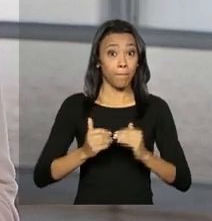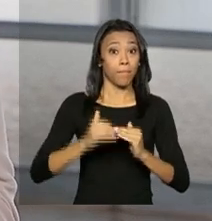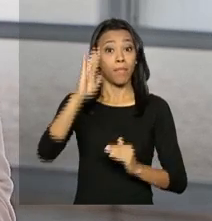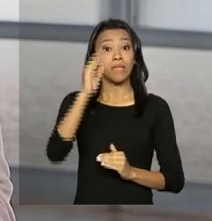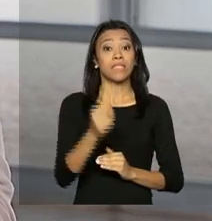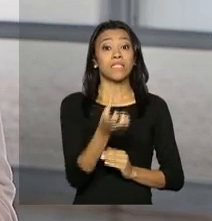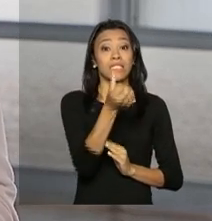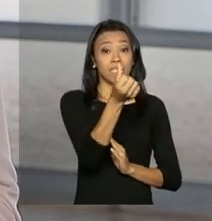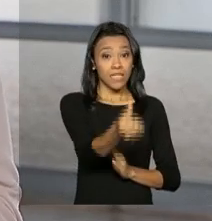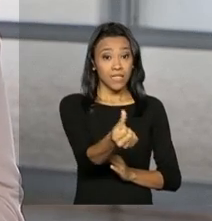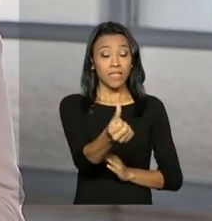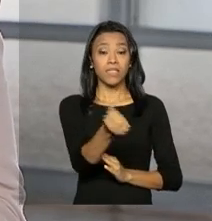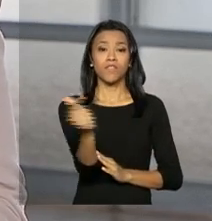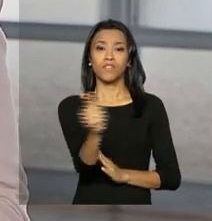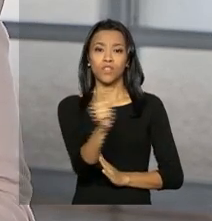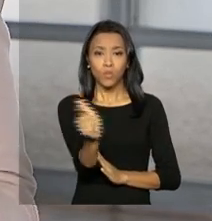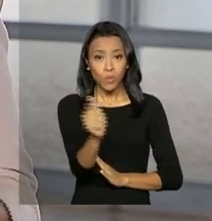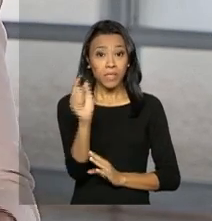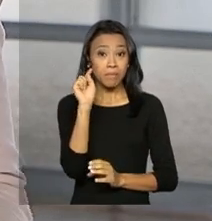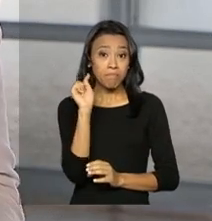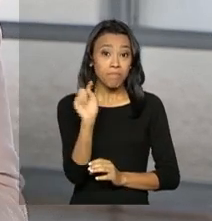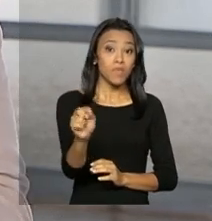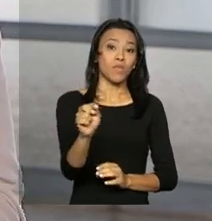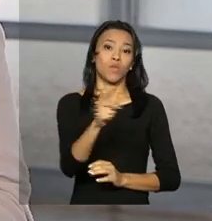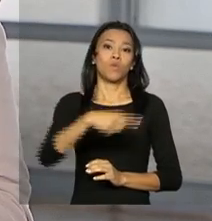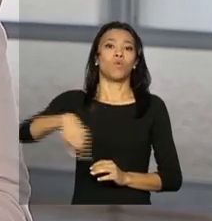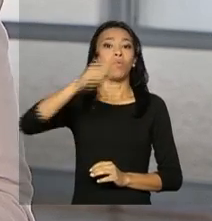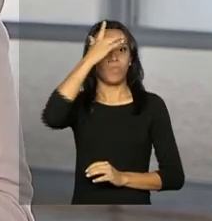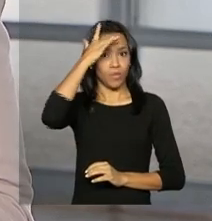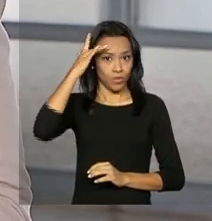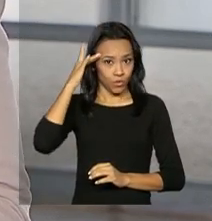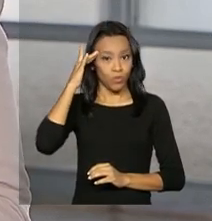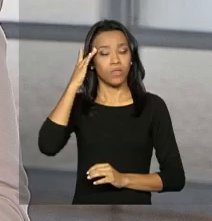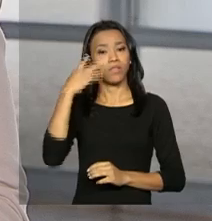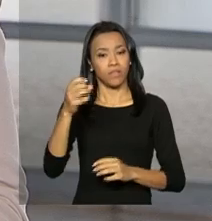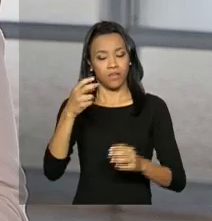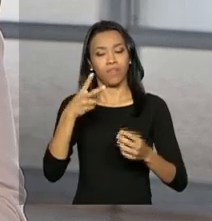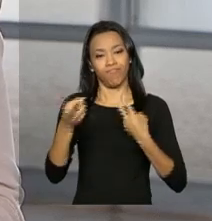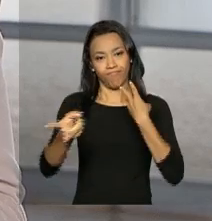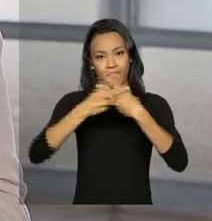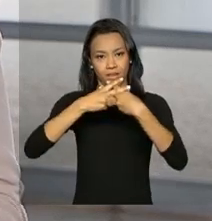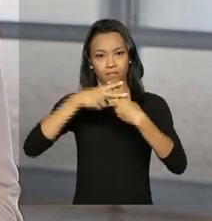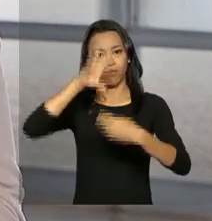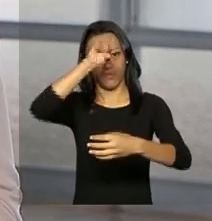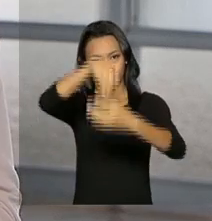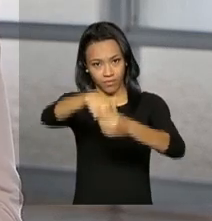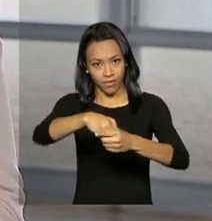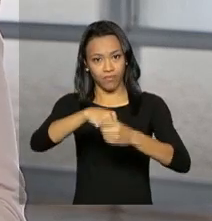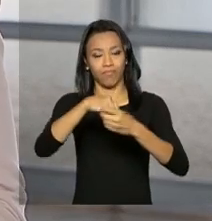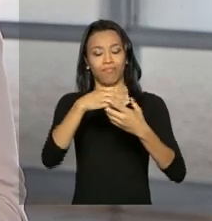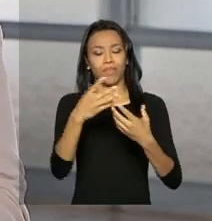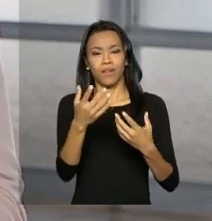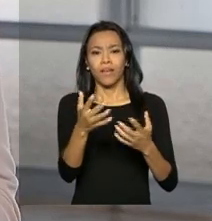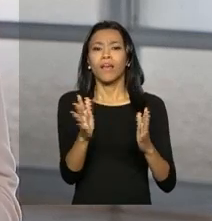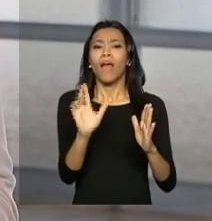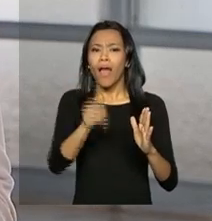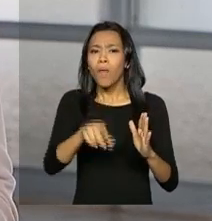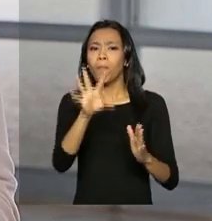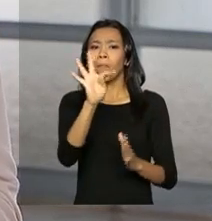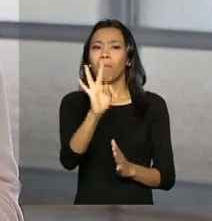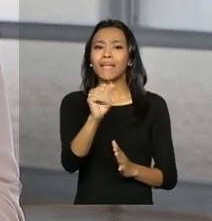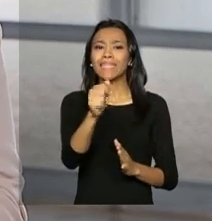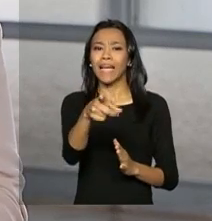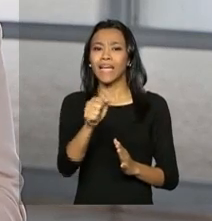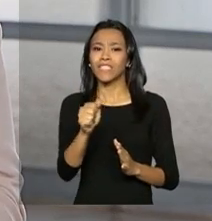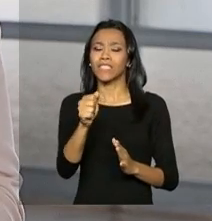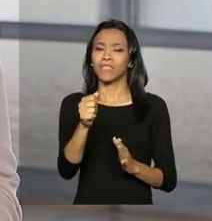622 mil pessoas privadas de liberdade em estabelecimentos penais, chegando a uma taxa de 300